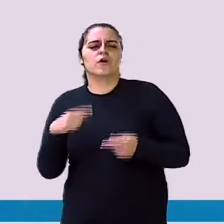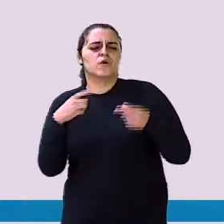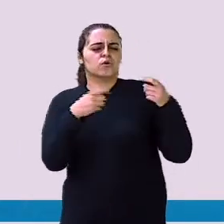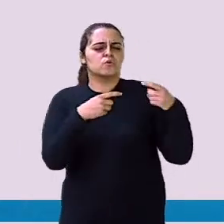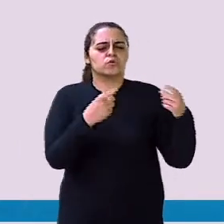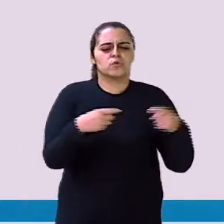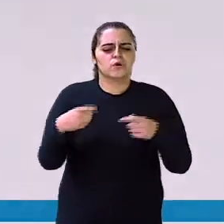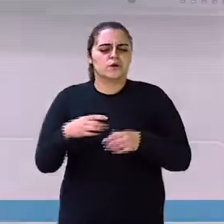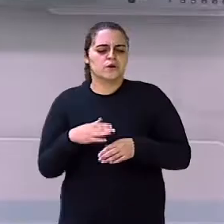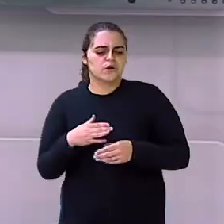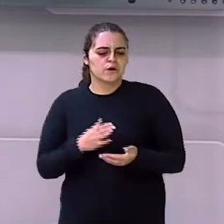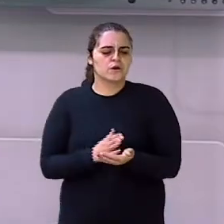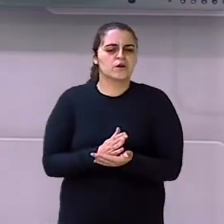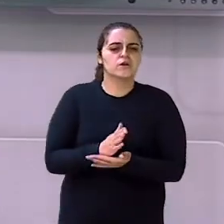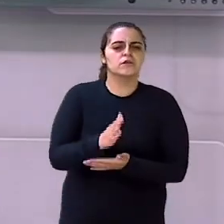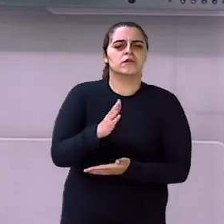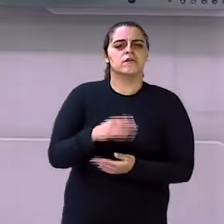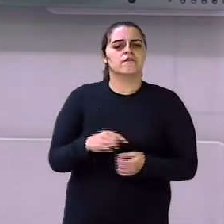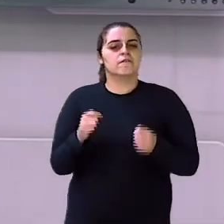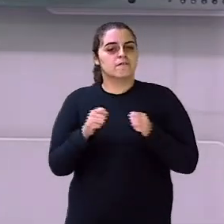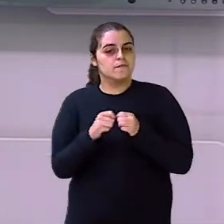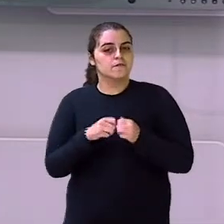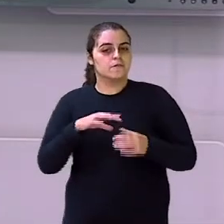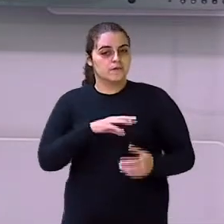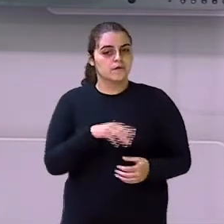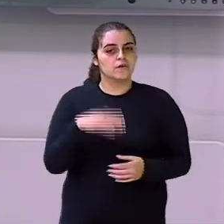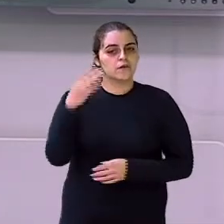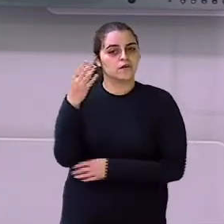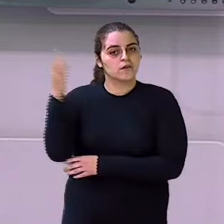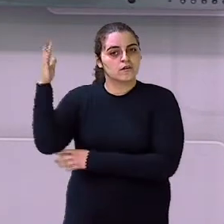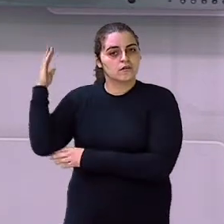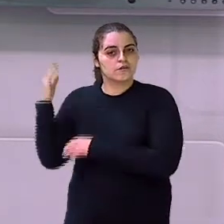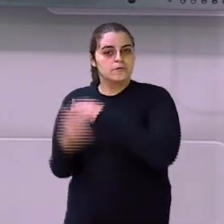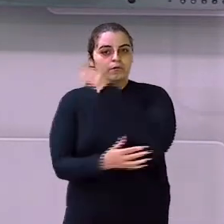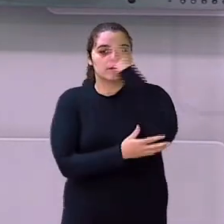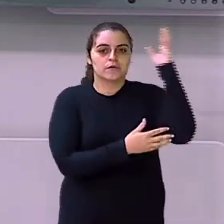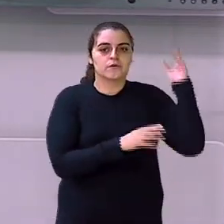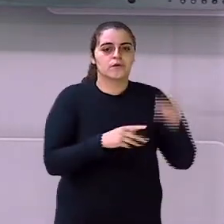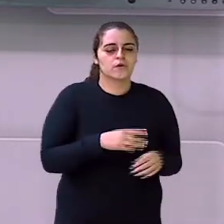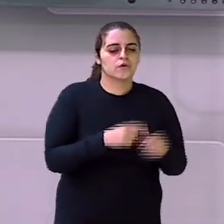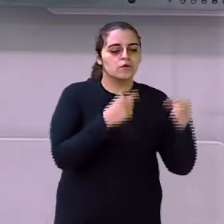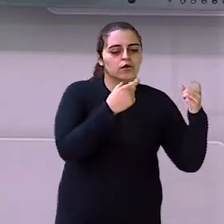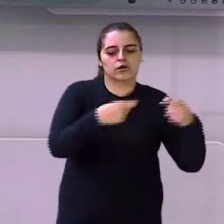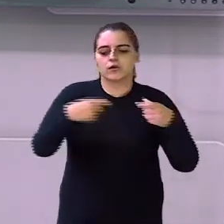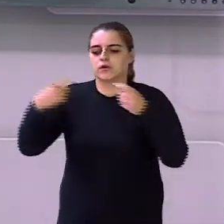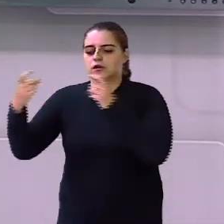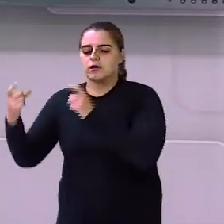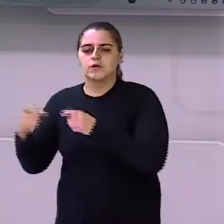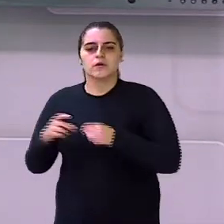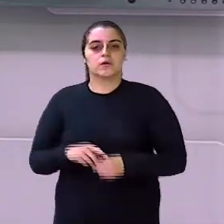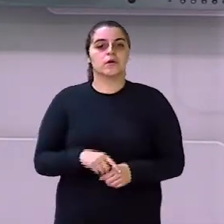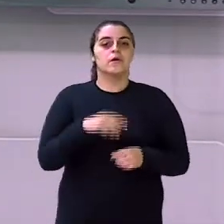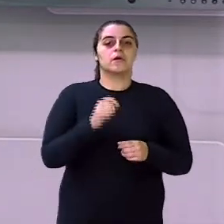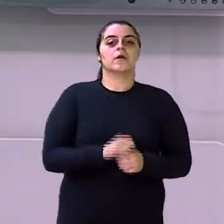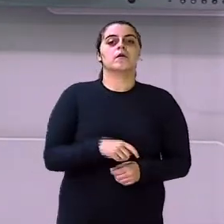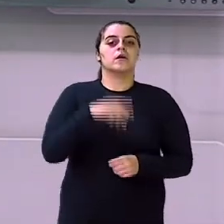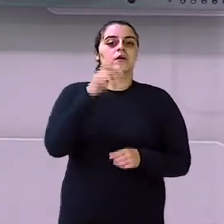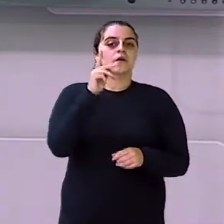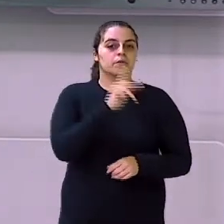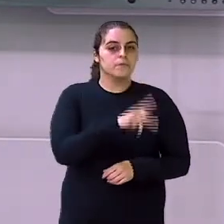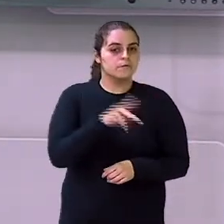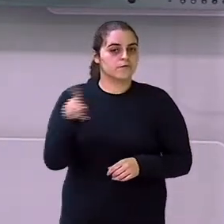tudo que está em nossa volta faz parte do meio ambiente. Todo lugar que você, que a professora está,